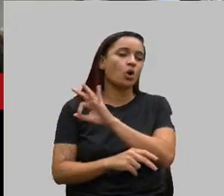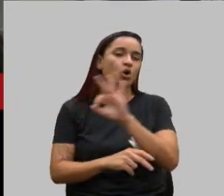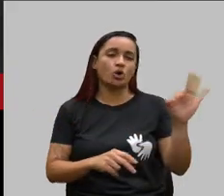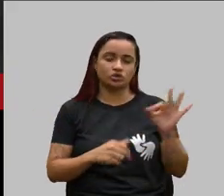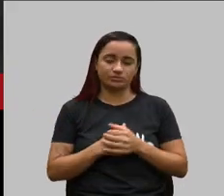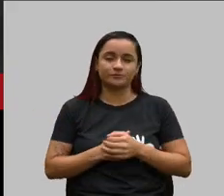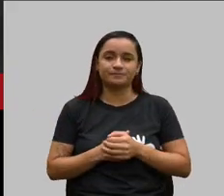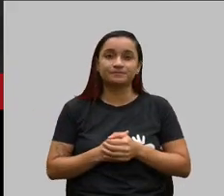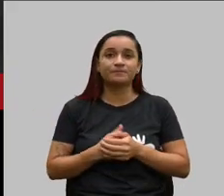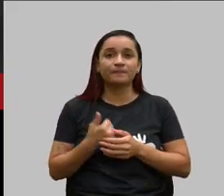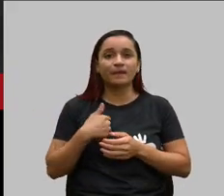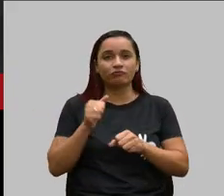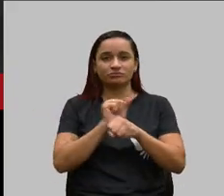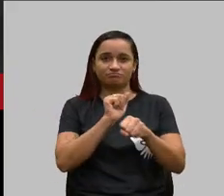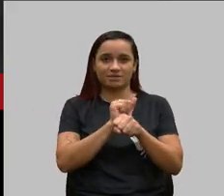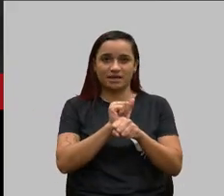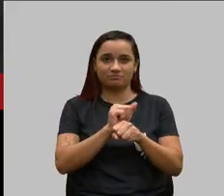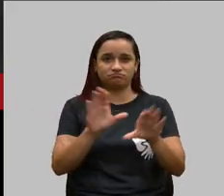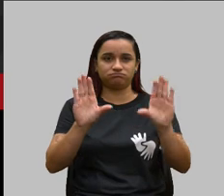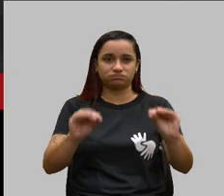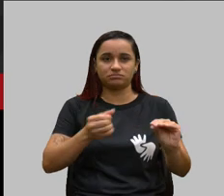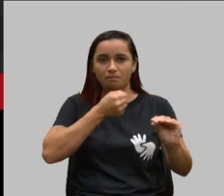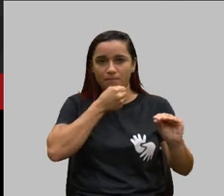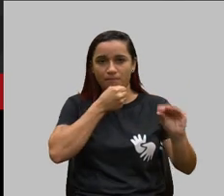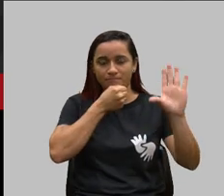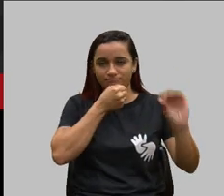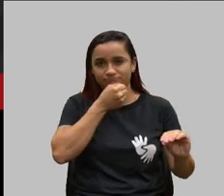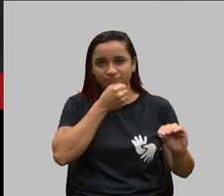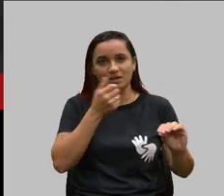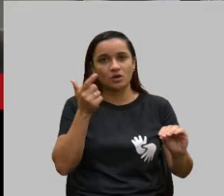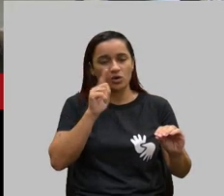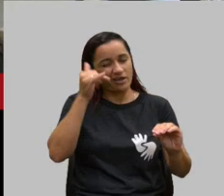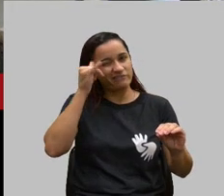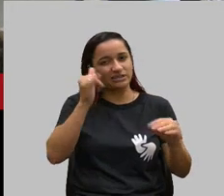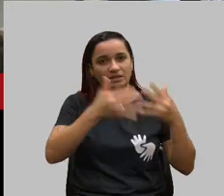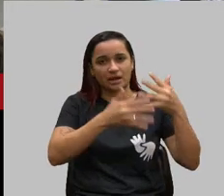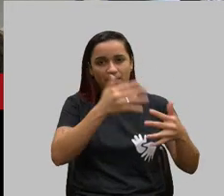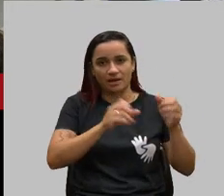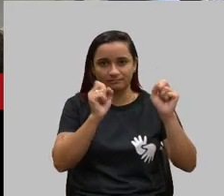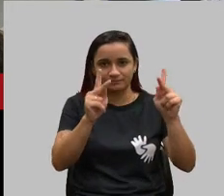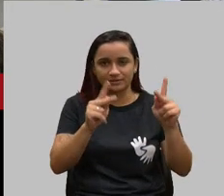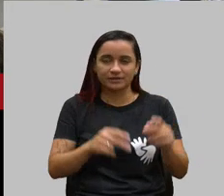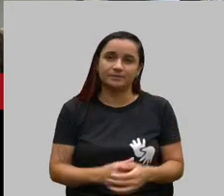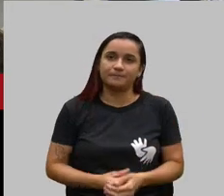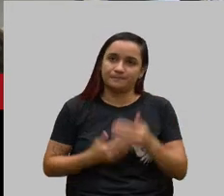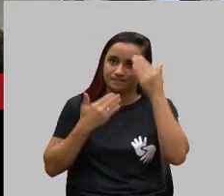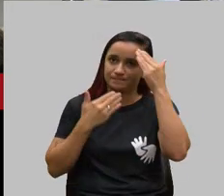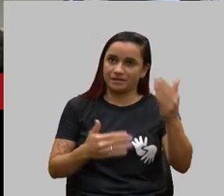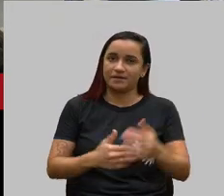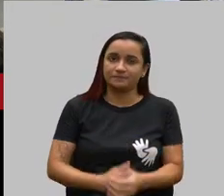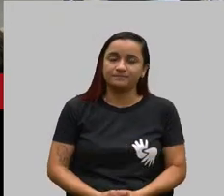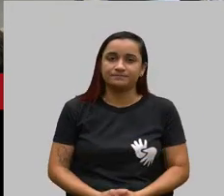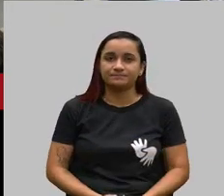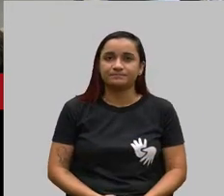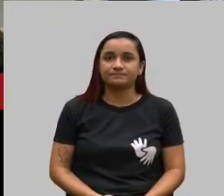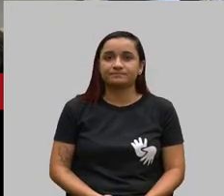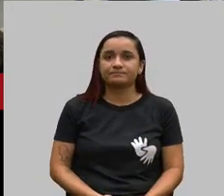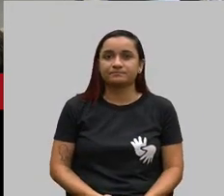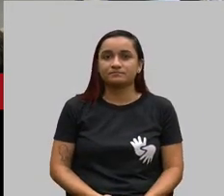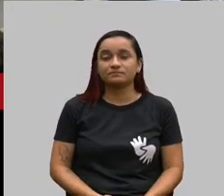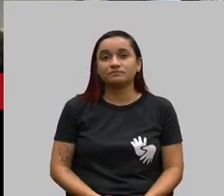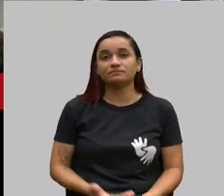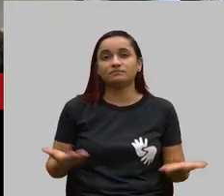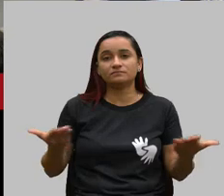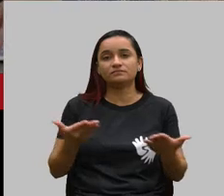eu vou então colocar no mudo, tá? Só para não atrapalhar. Tranquilo, obrigada. Nada. Vou passar